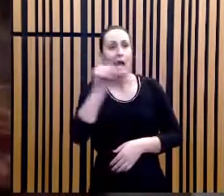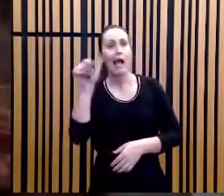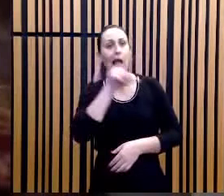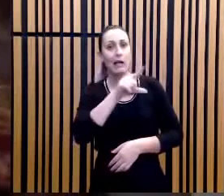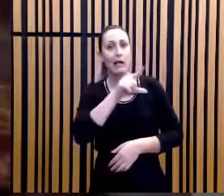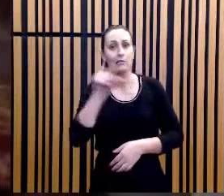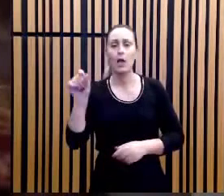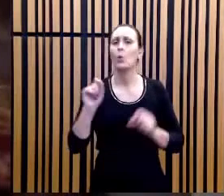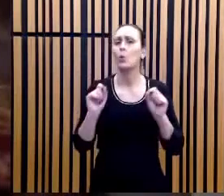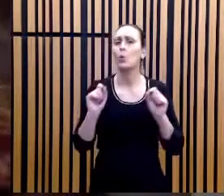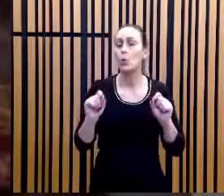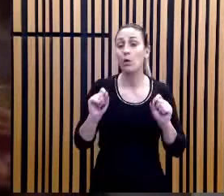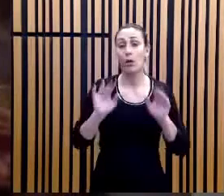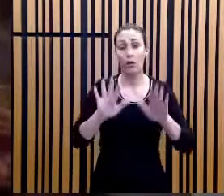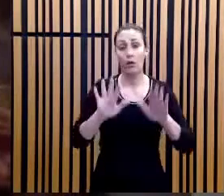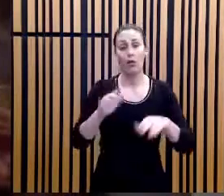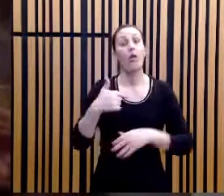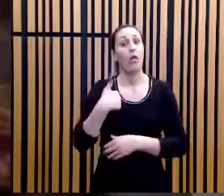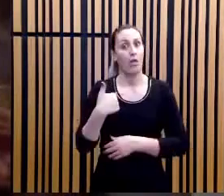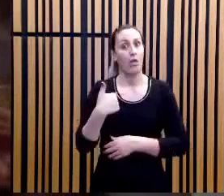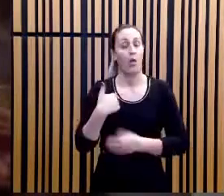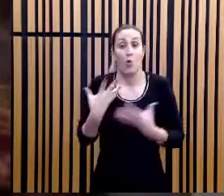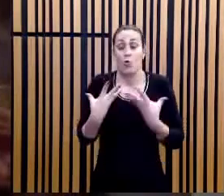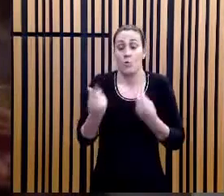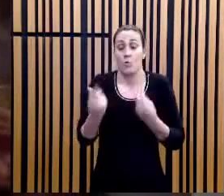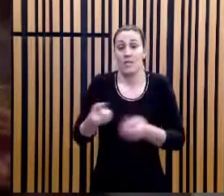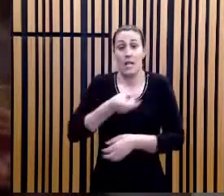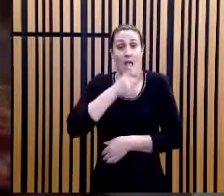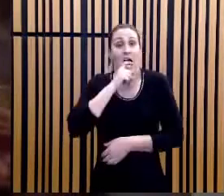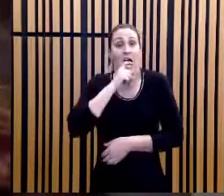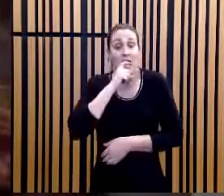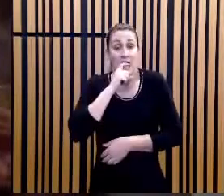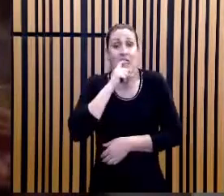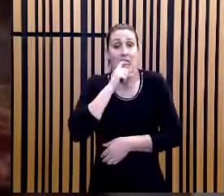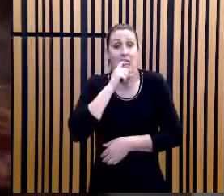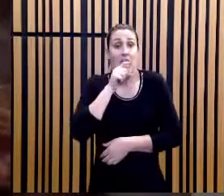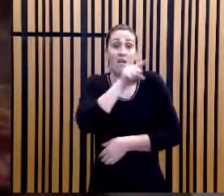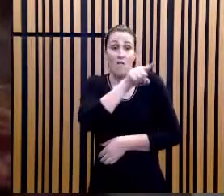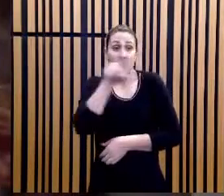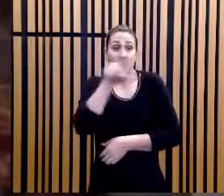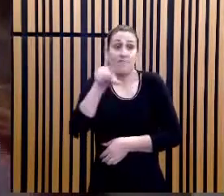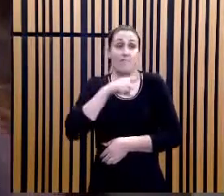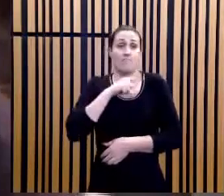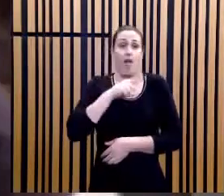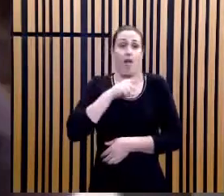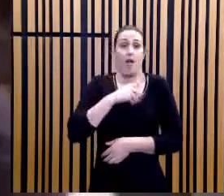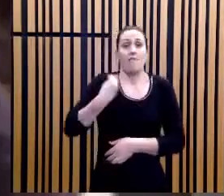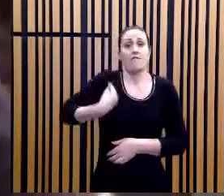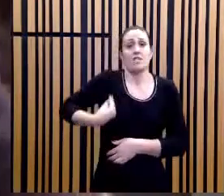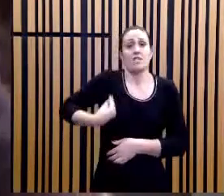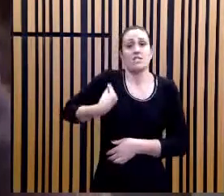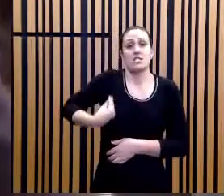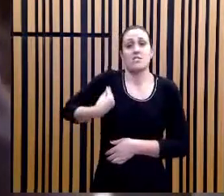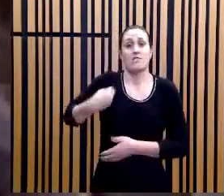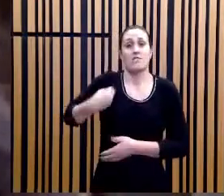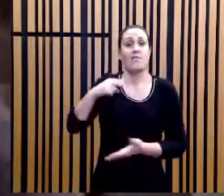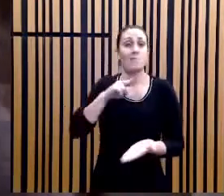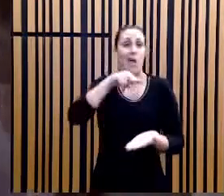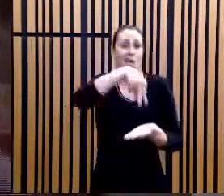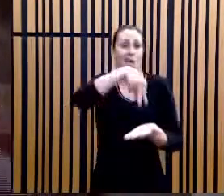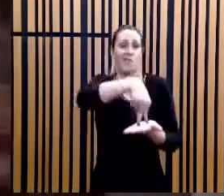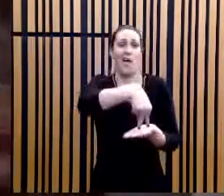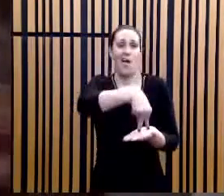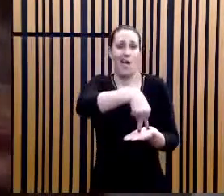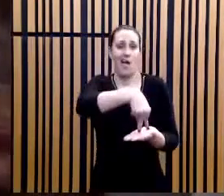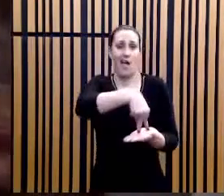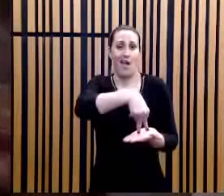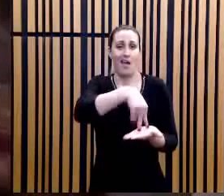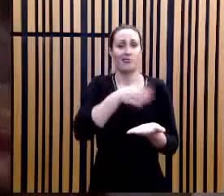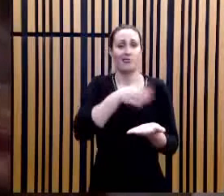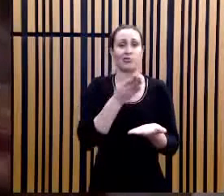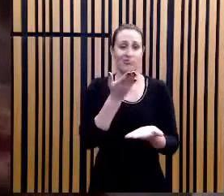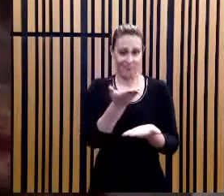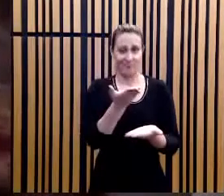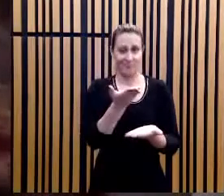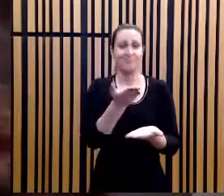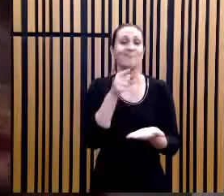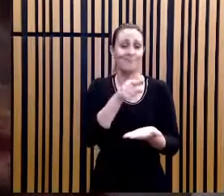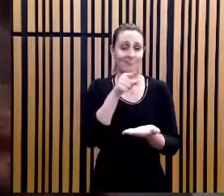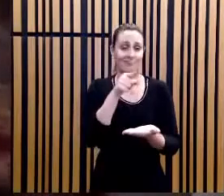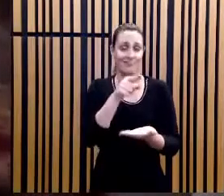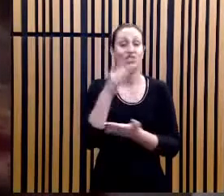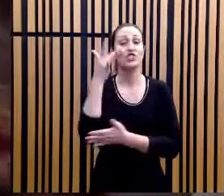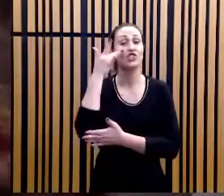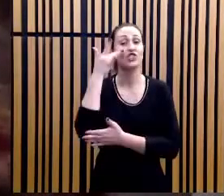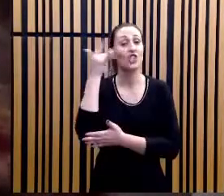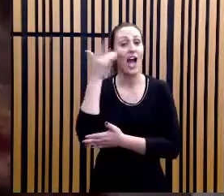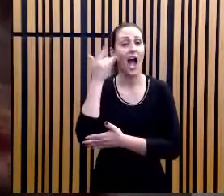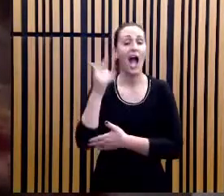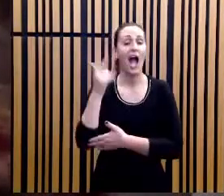que eu estou com uma tremenda inveja de quem está presencialmente no Teatro Unicinos, esse teatro